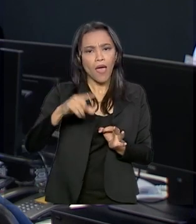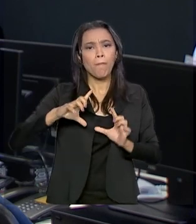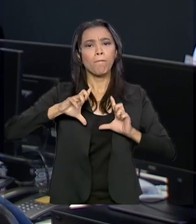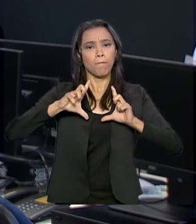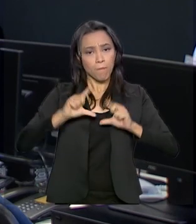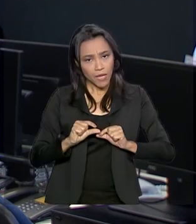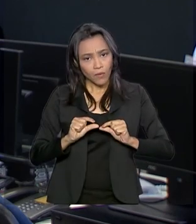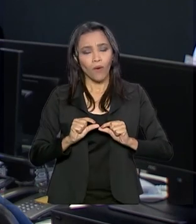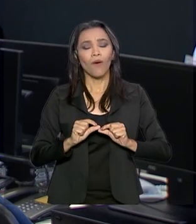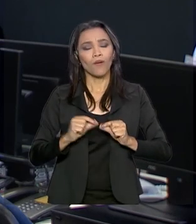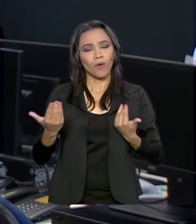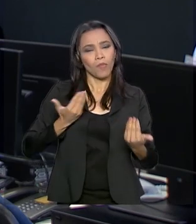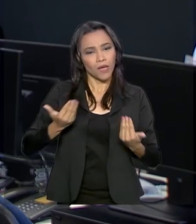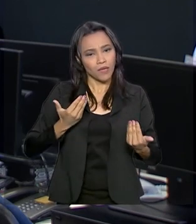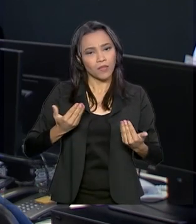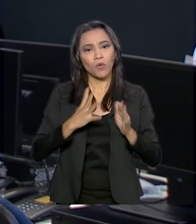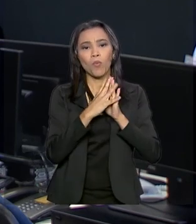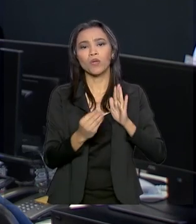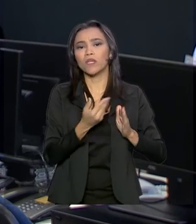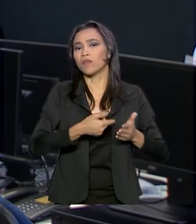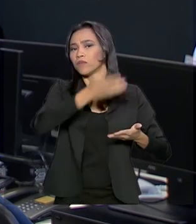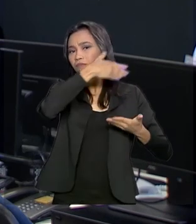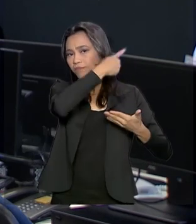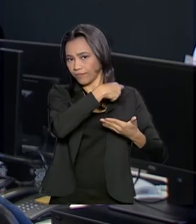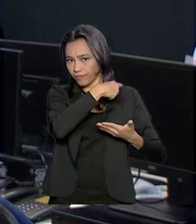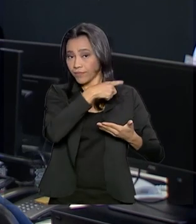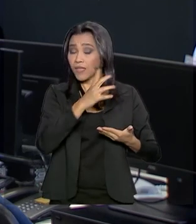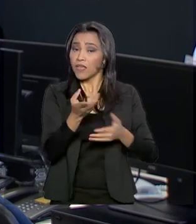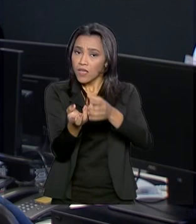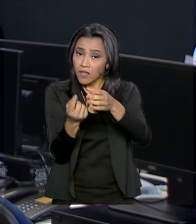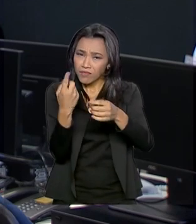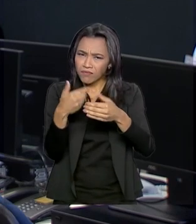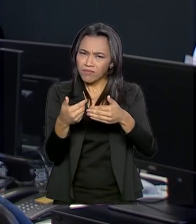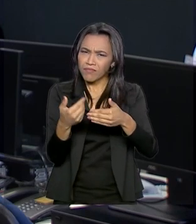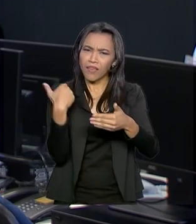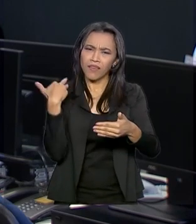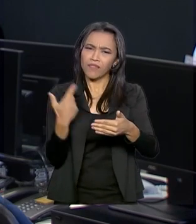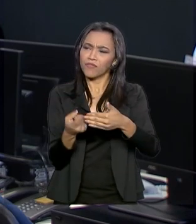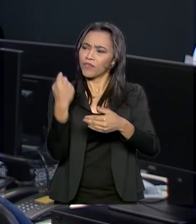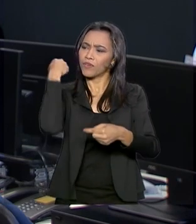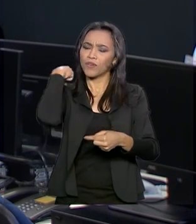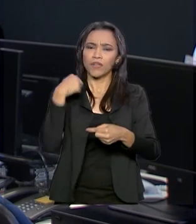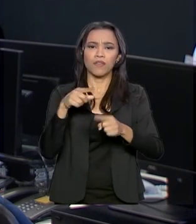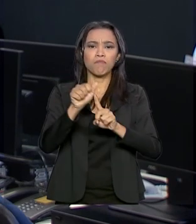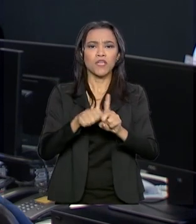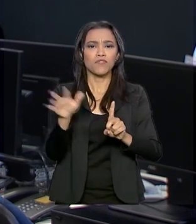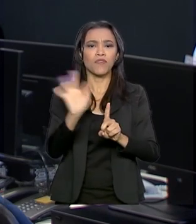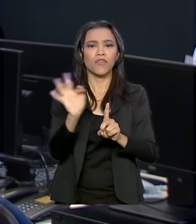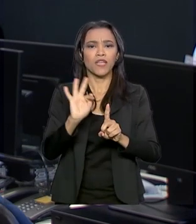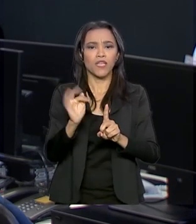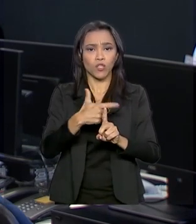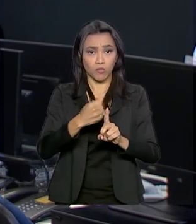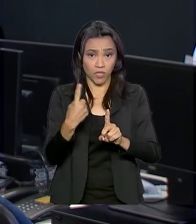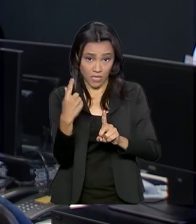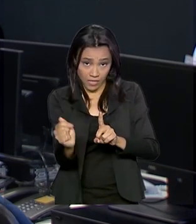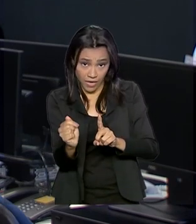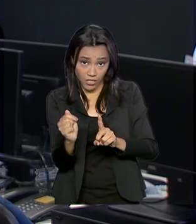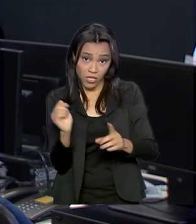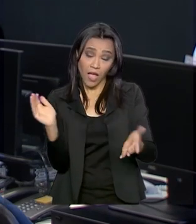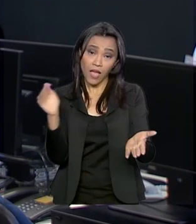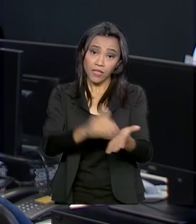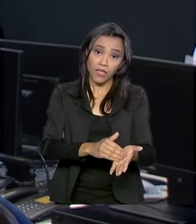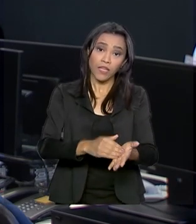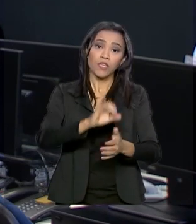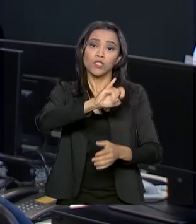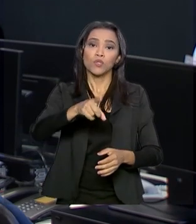praticado em modelos anteriores. Desde a implantação do TaxiGov em fevereiro de 2017 até julho de 2019,